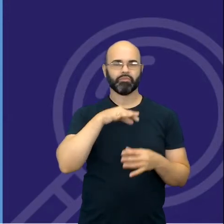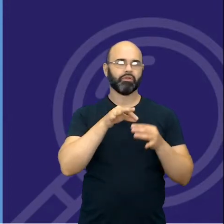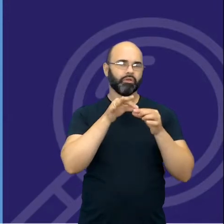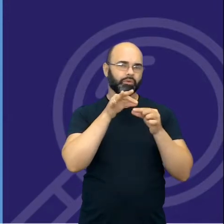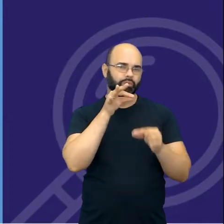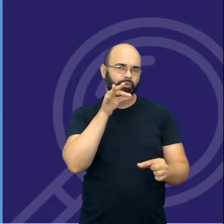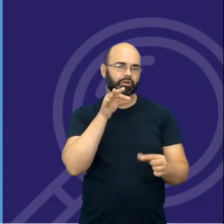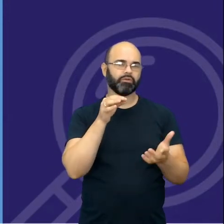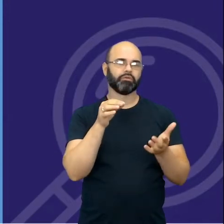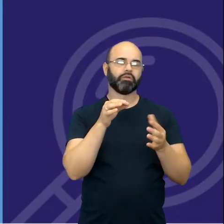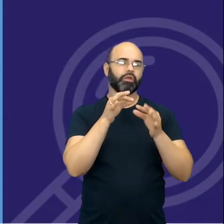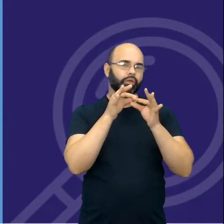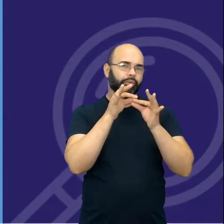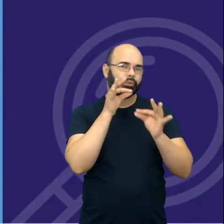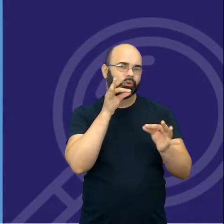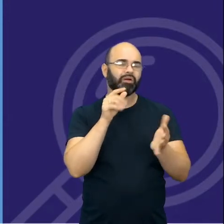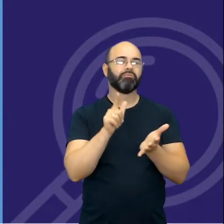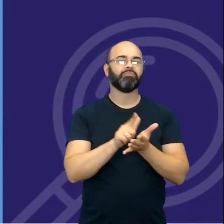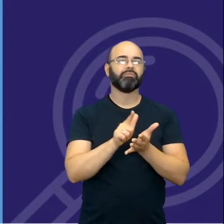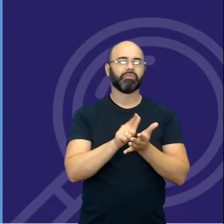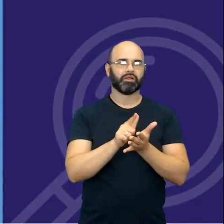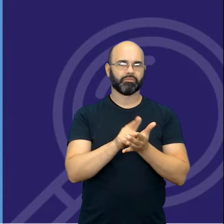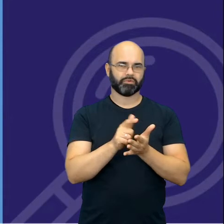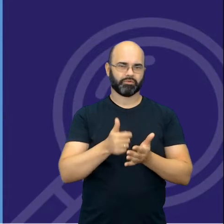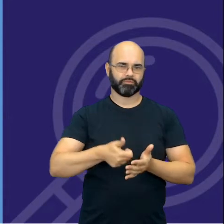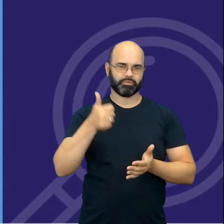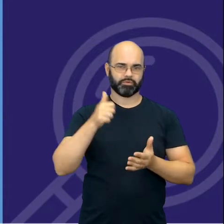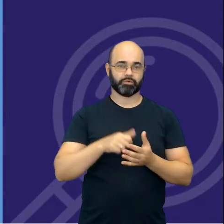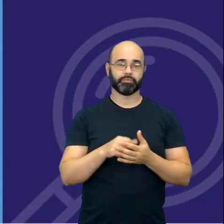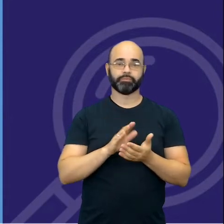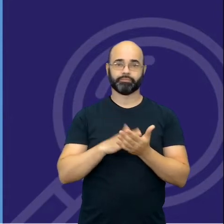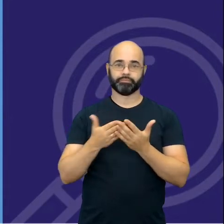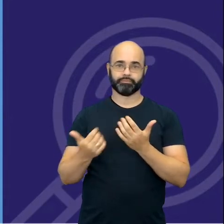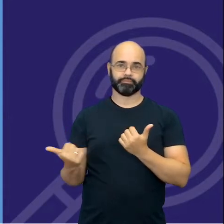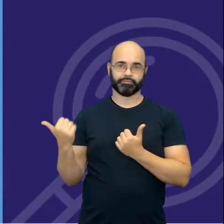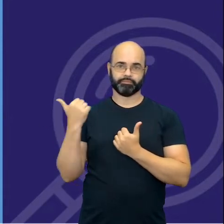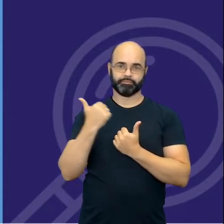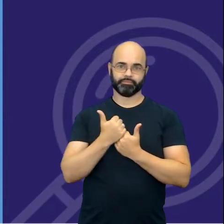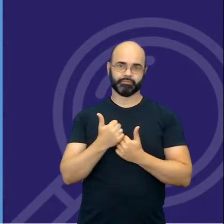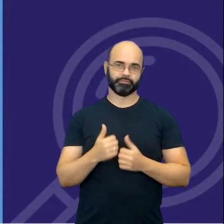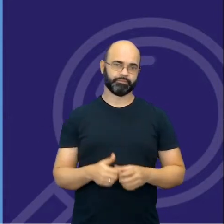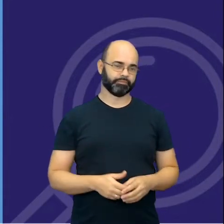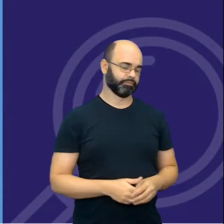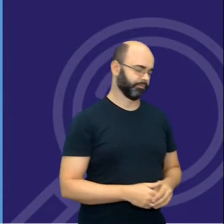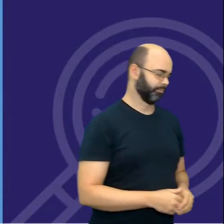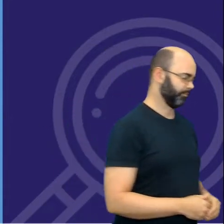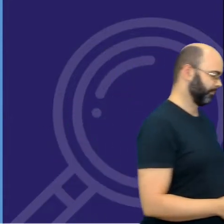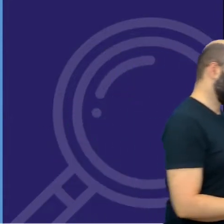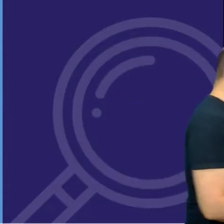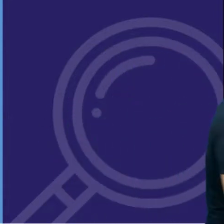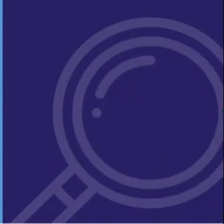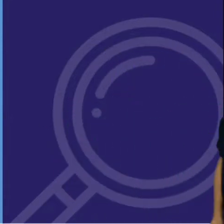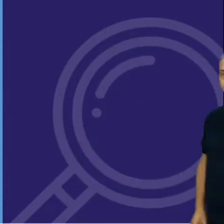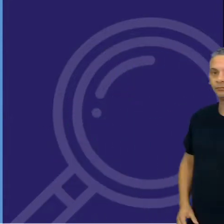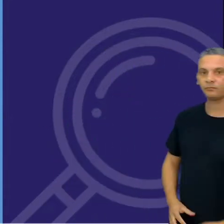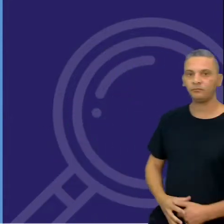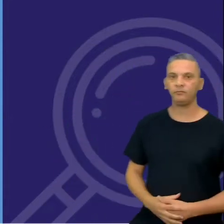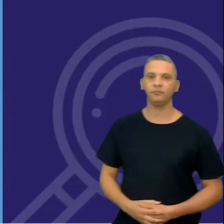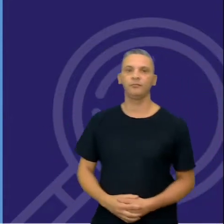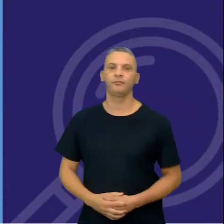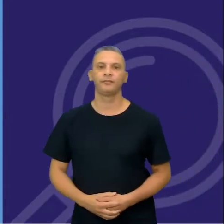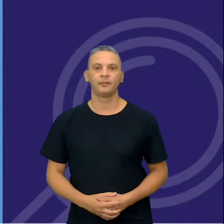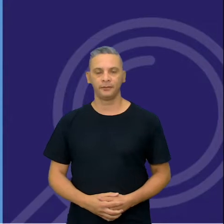para, em relação ao meio ambiente. E uma outra possibilidade ainda, que, na verdade,